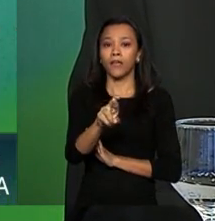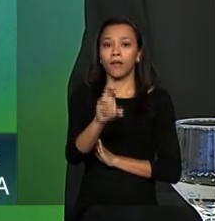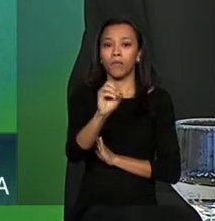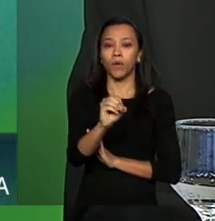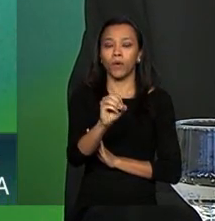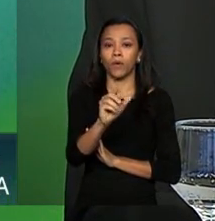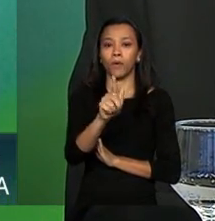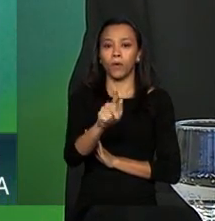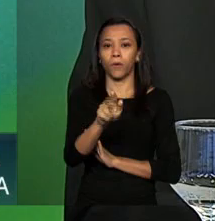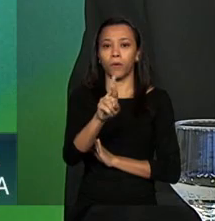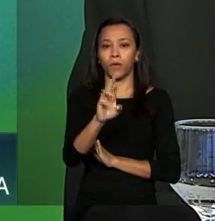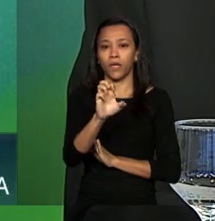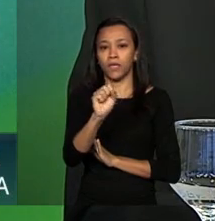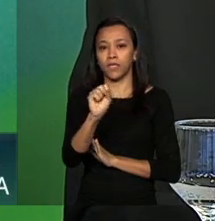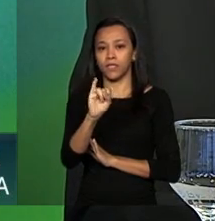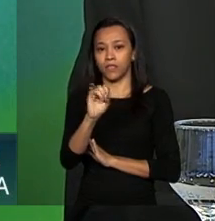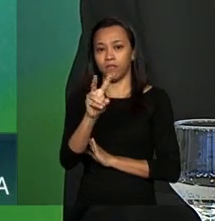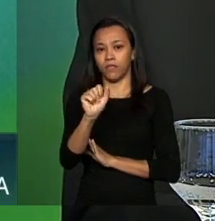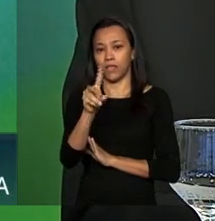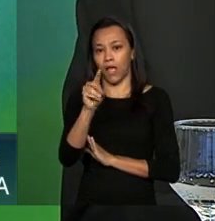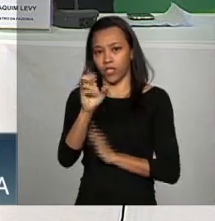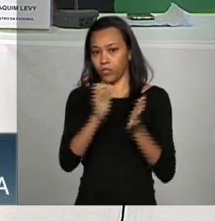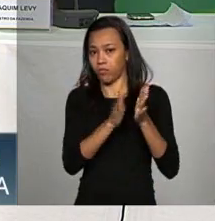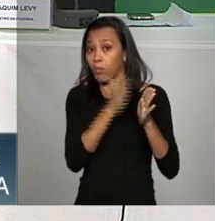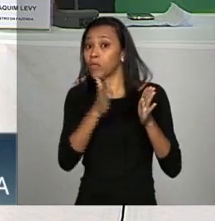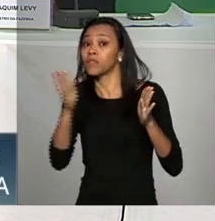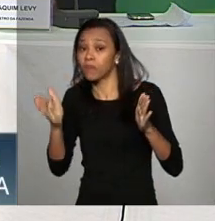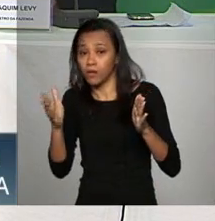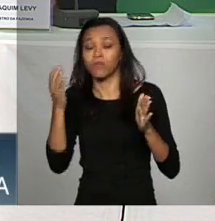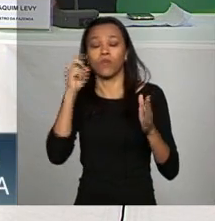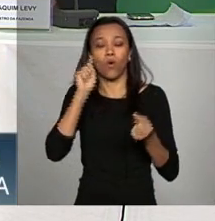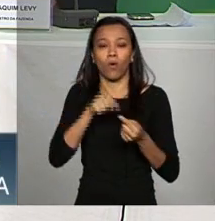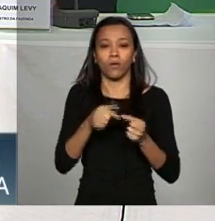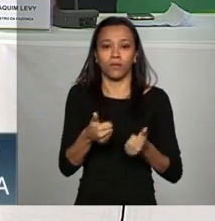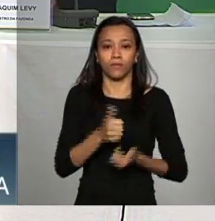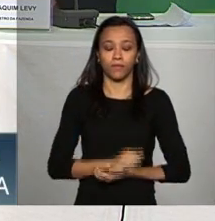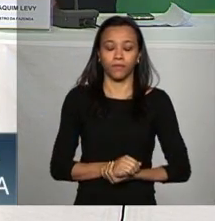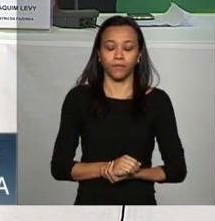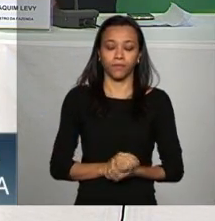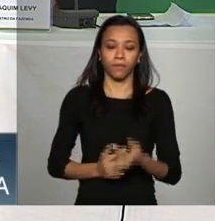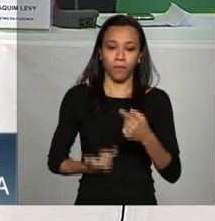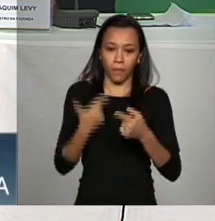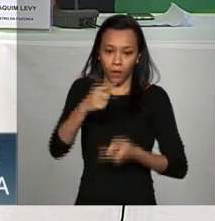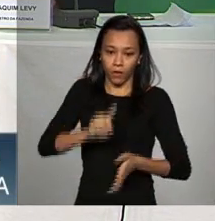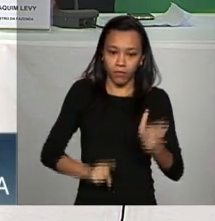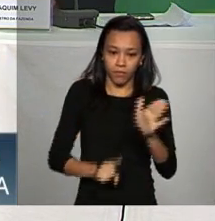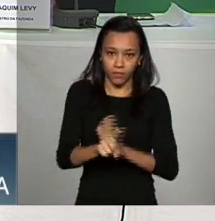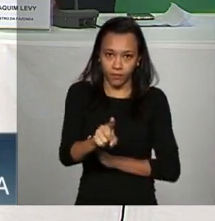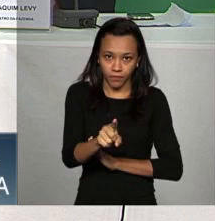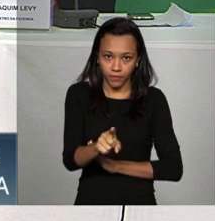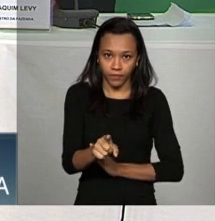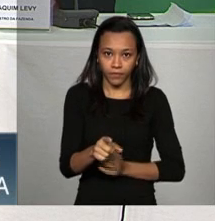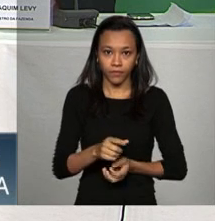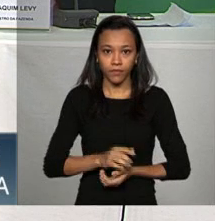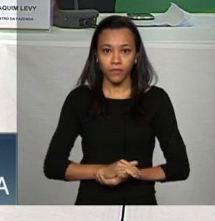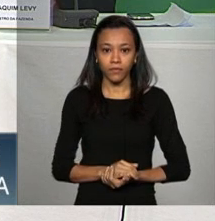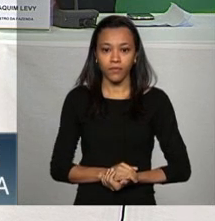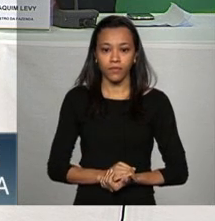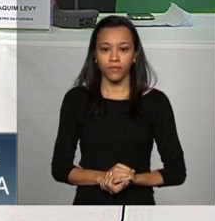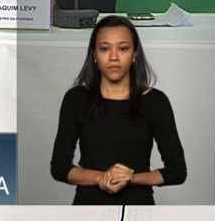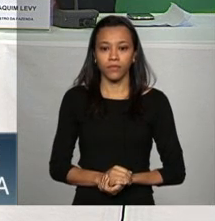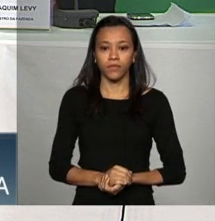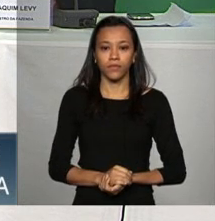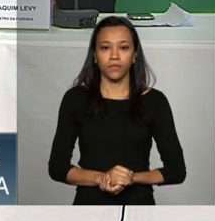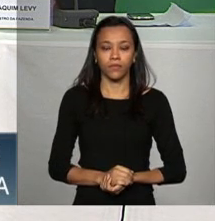deles nós não sabemos próxima Geralda Doca do jornal O Globo ah desculpa o